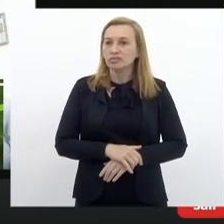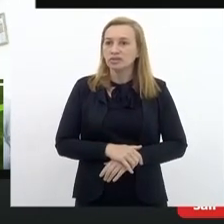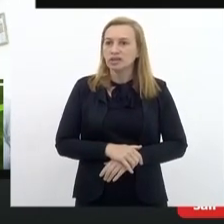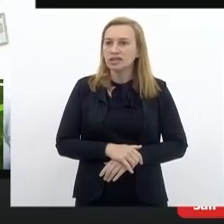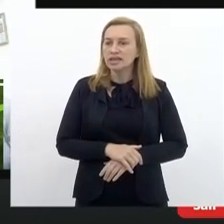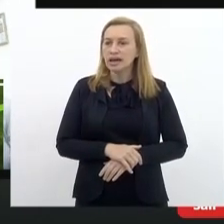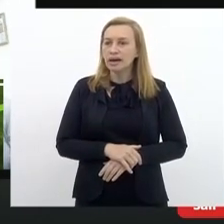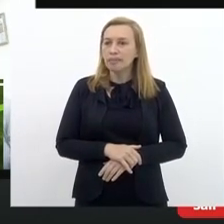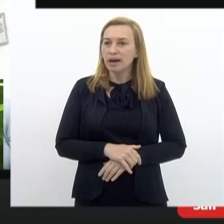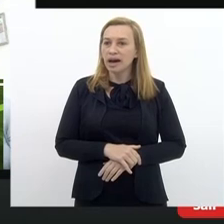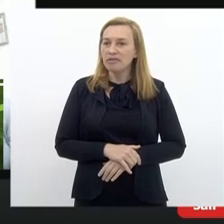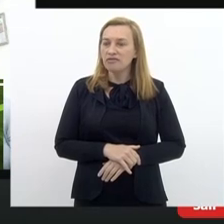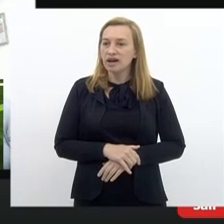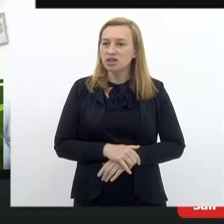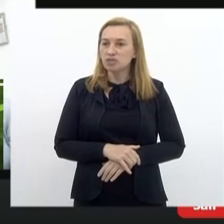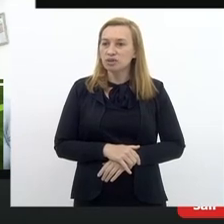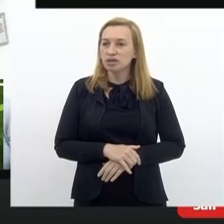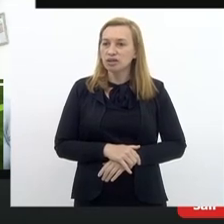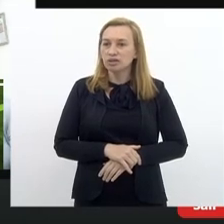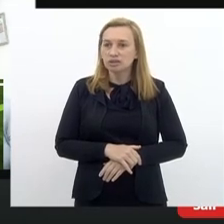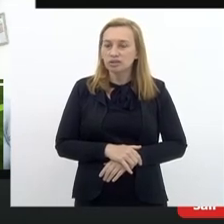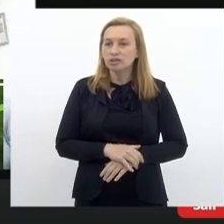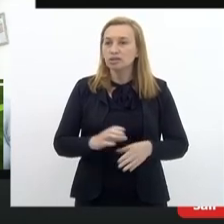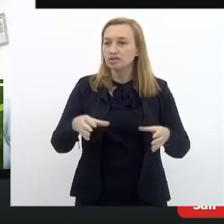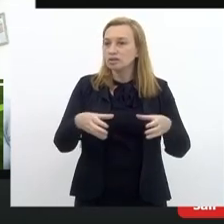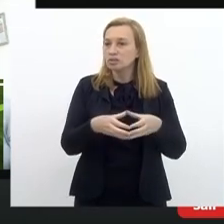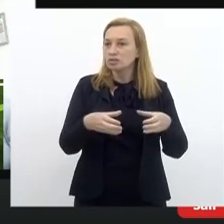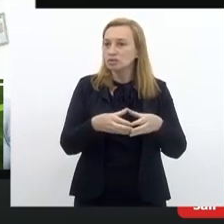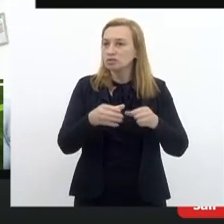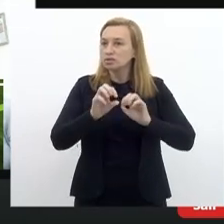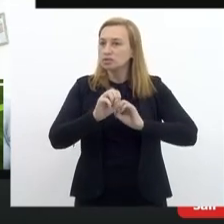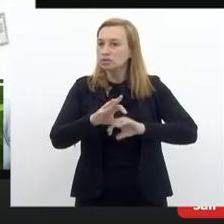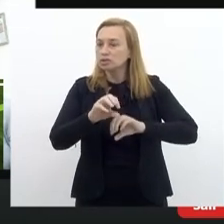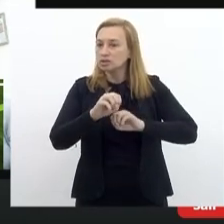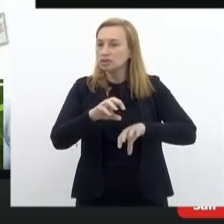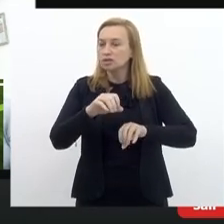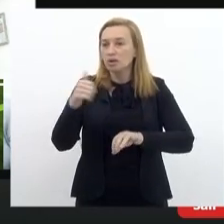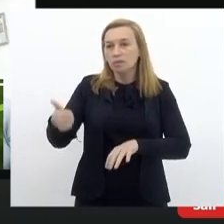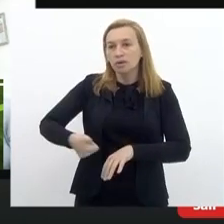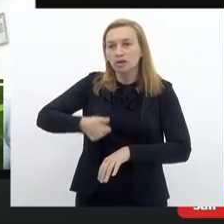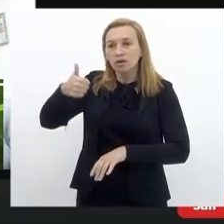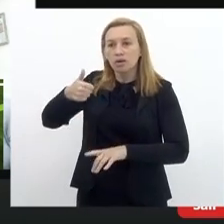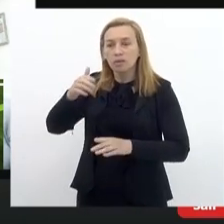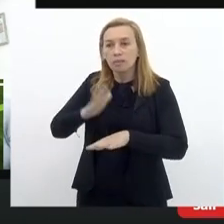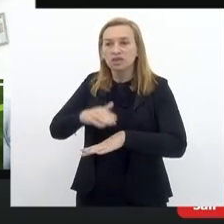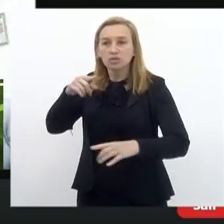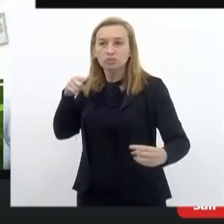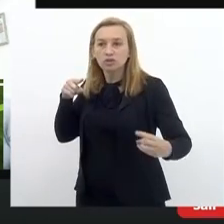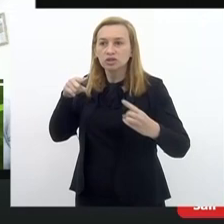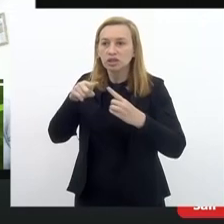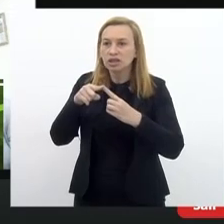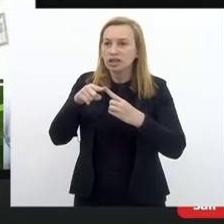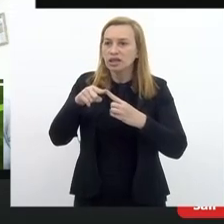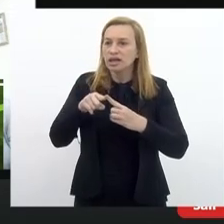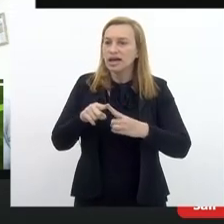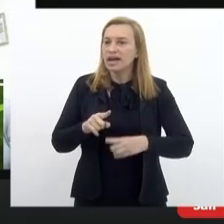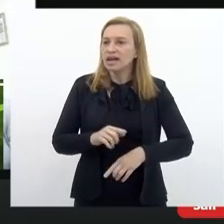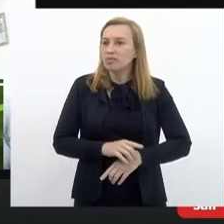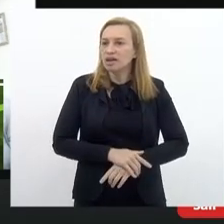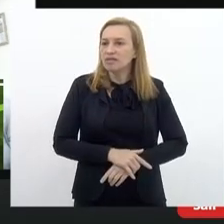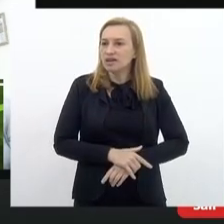da construção de uma educação melhor, mais objetiva, mais